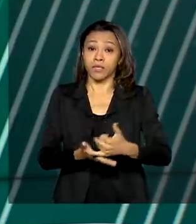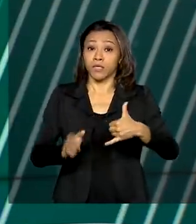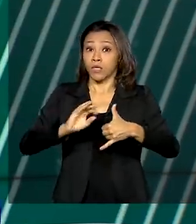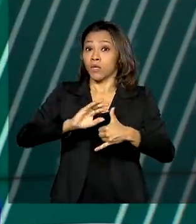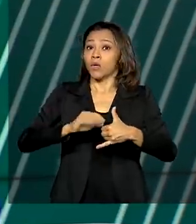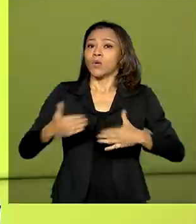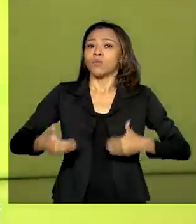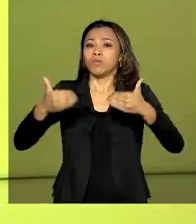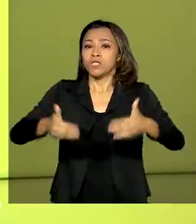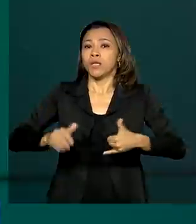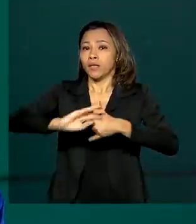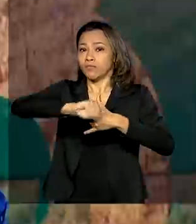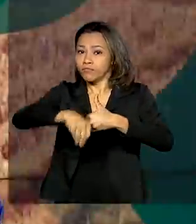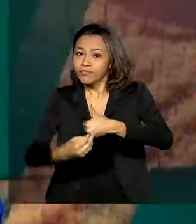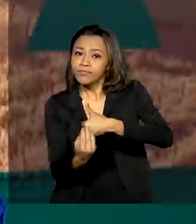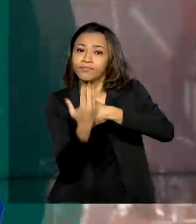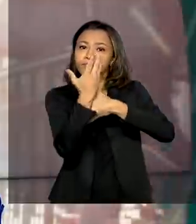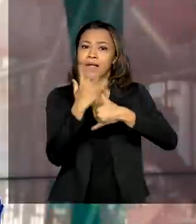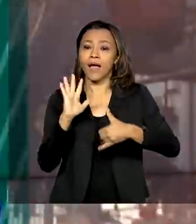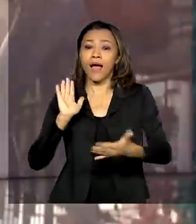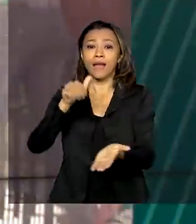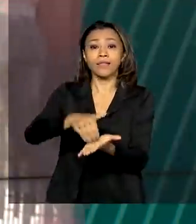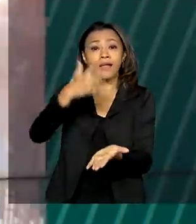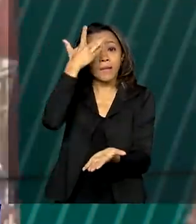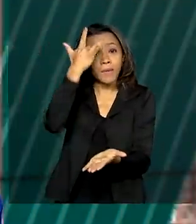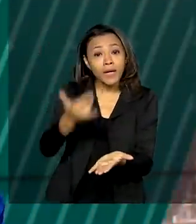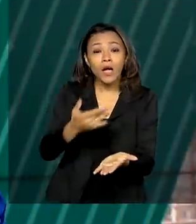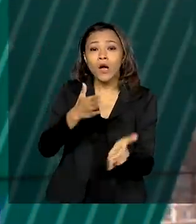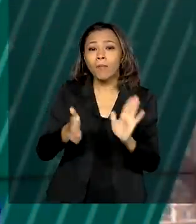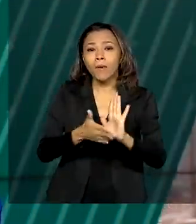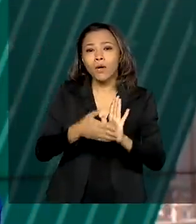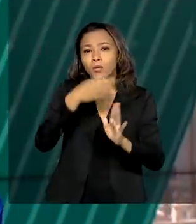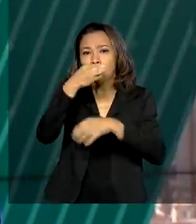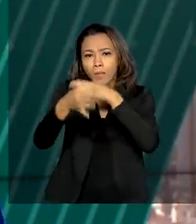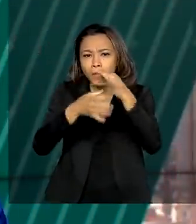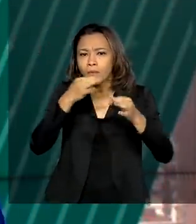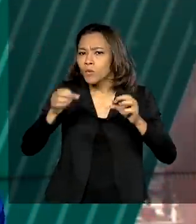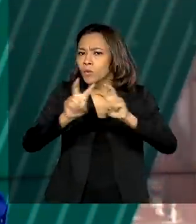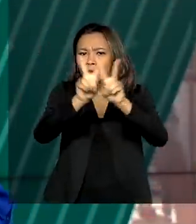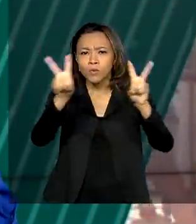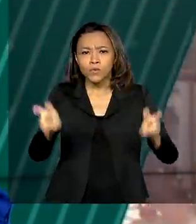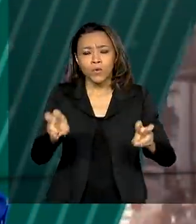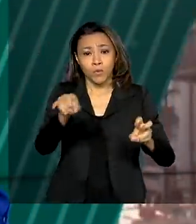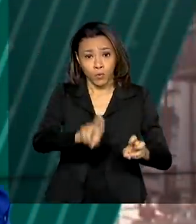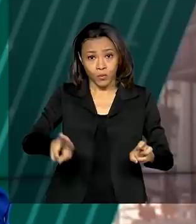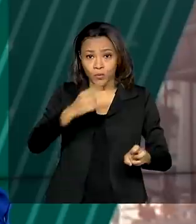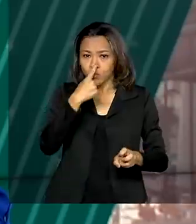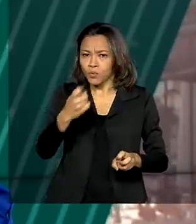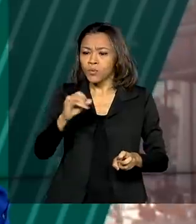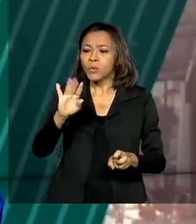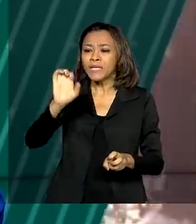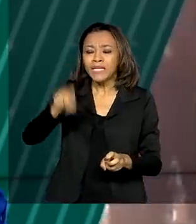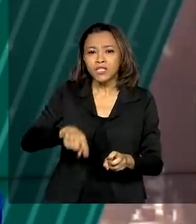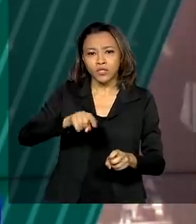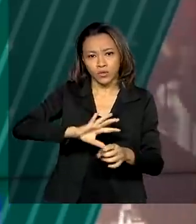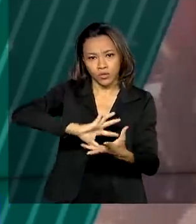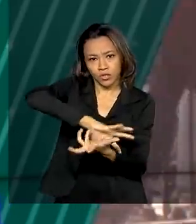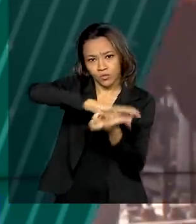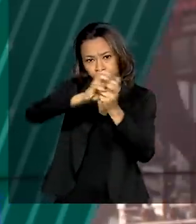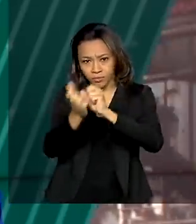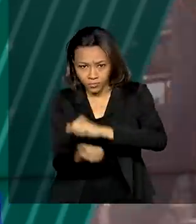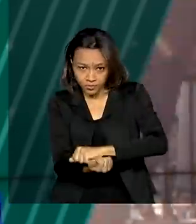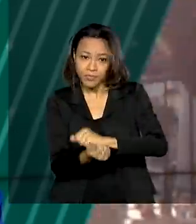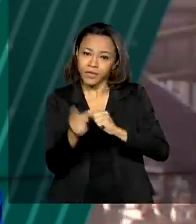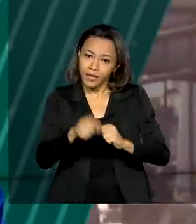amanhã sugestões e contribuições sobre a gestão do lixo no Brasil. O objetivo é colocar em prática o Plano Nacional de